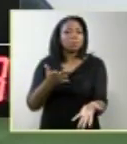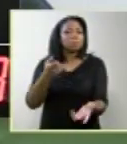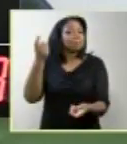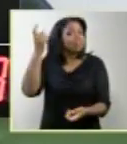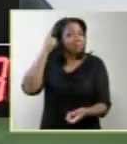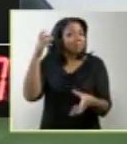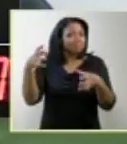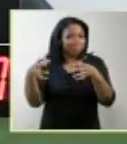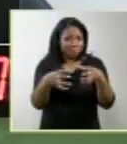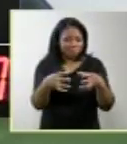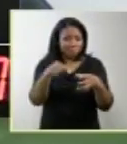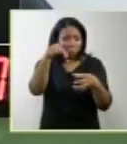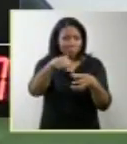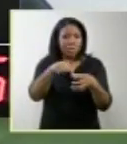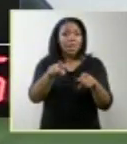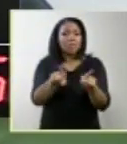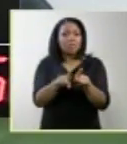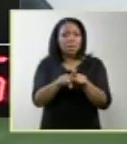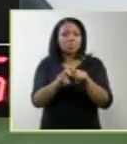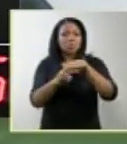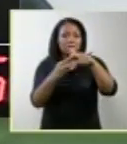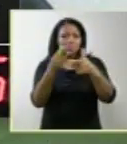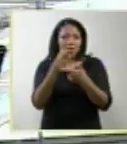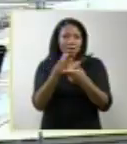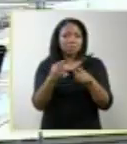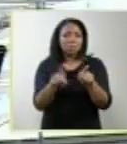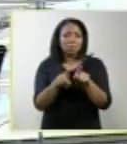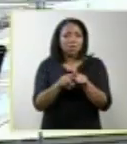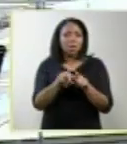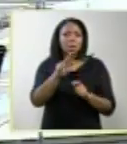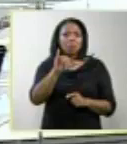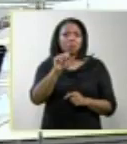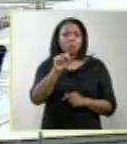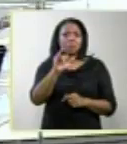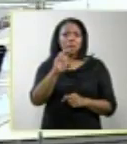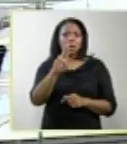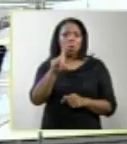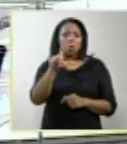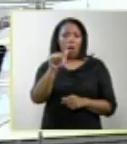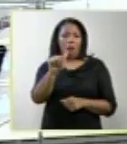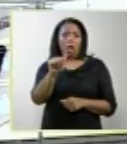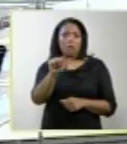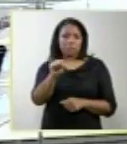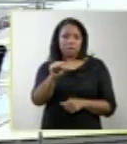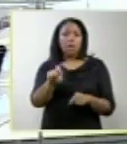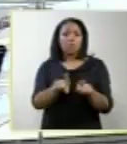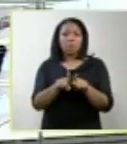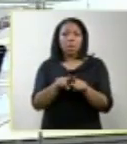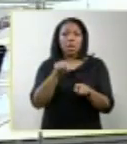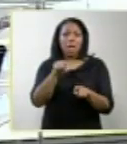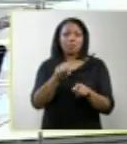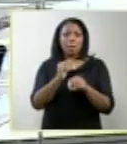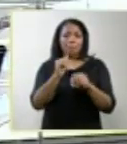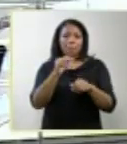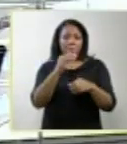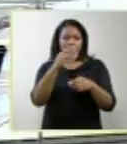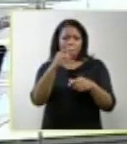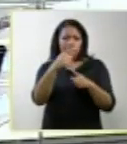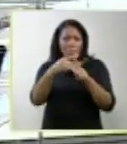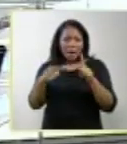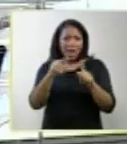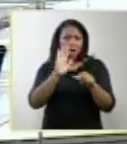inicialmente nós temos três vesículas e posteriormente teríamos essas cinco vesículas. Sendo que essa parte superior, que é o